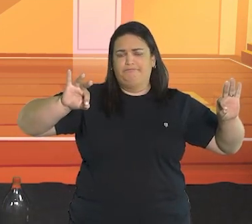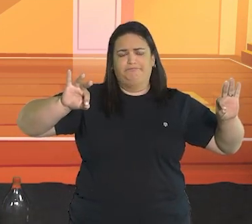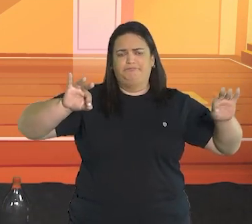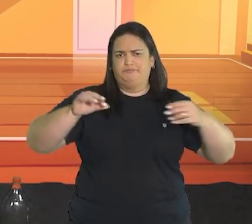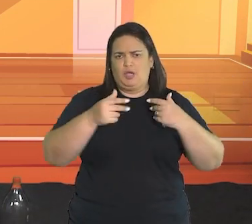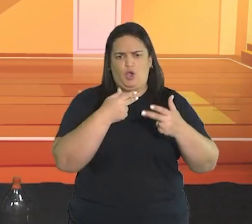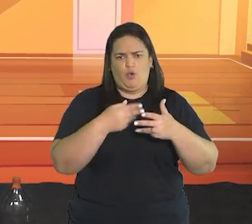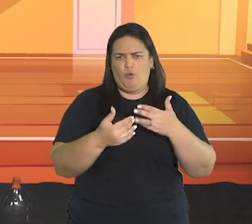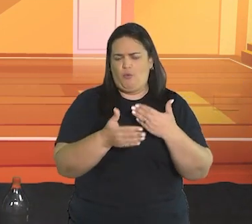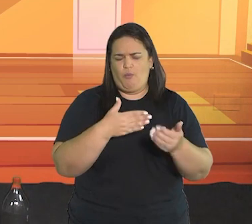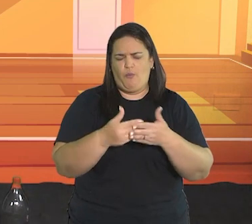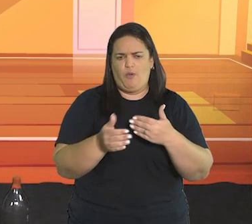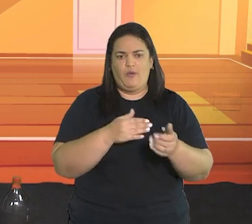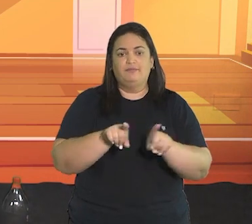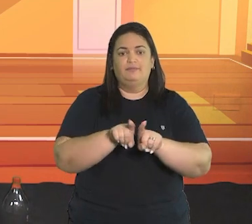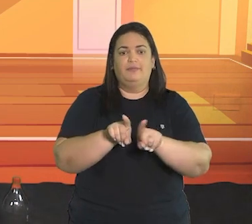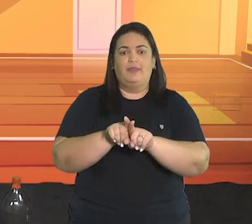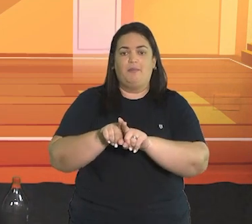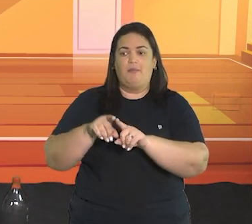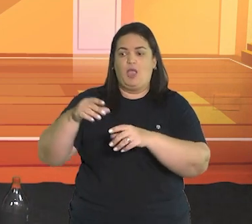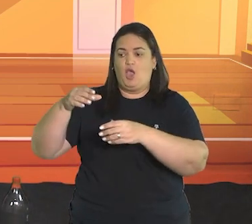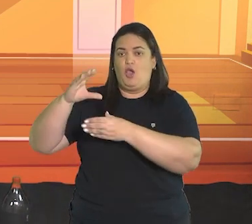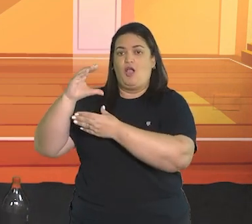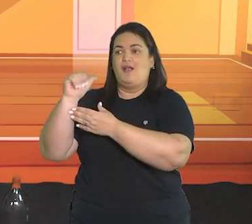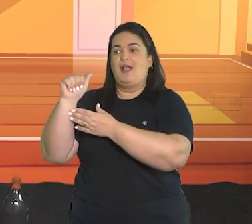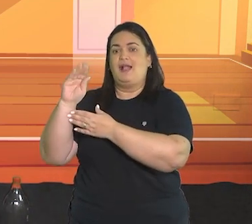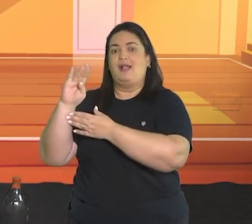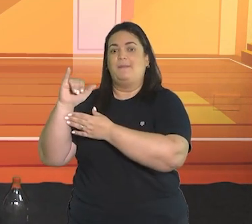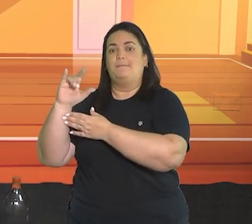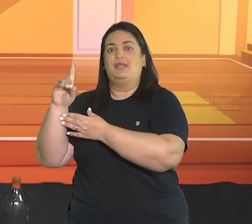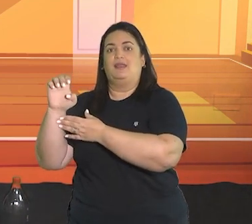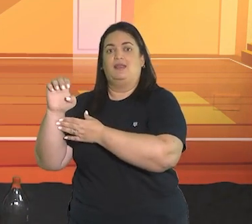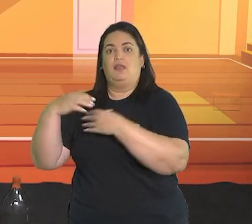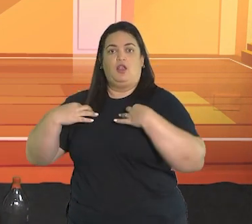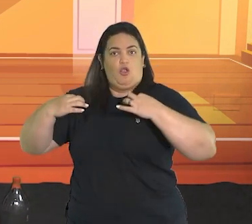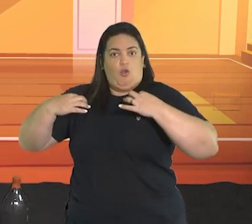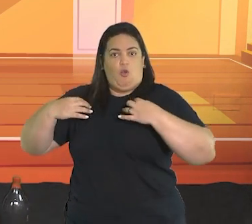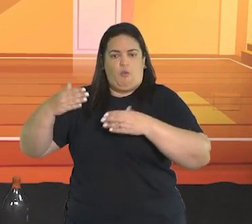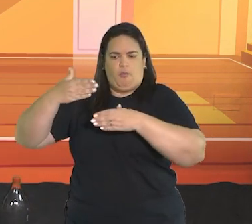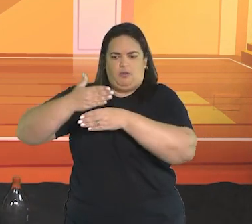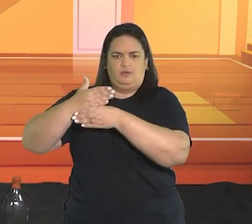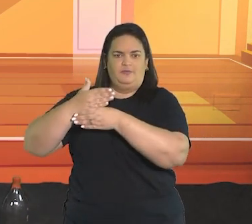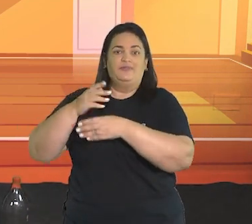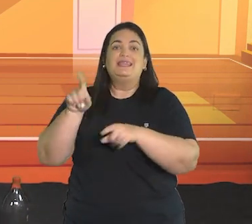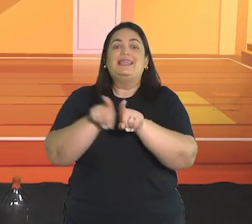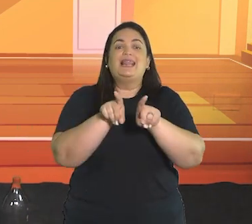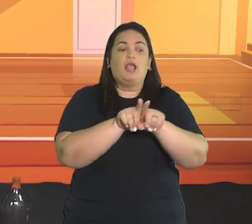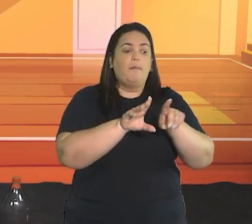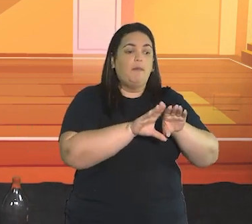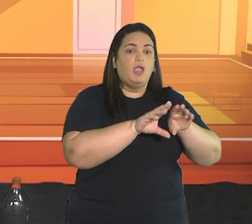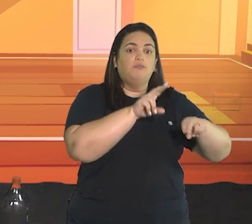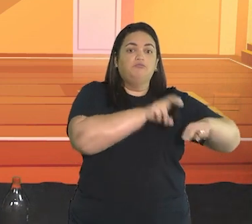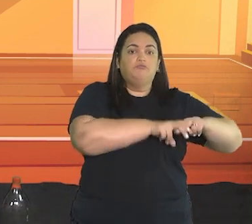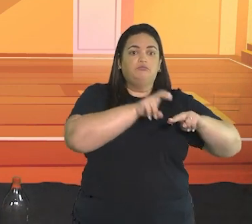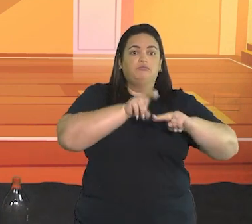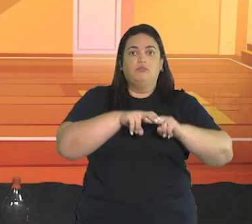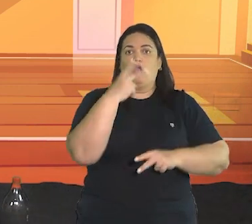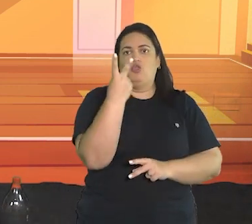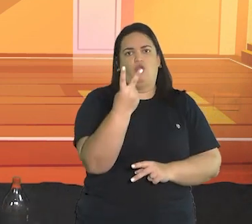elástico e dois bancos. Pode ser cadeira, pode ser banco de madeira.